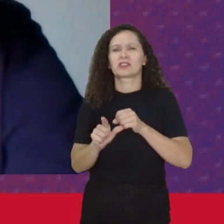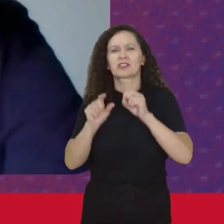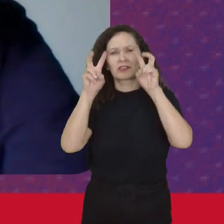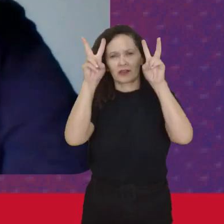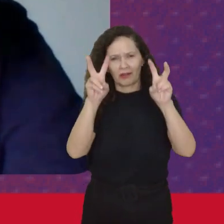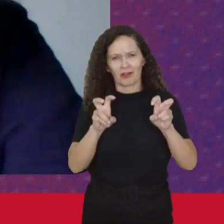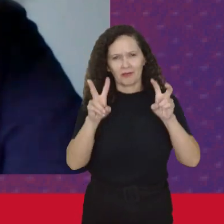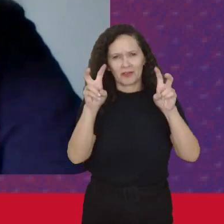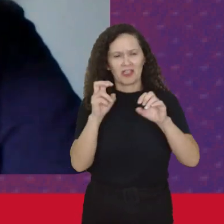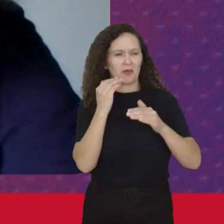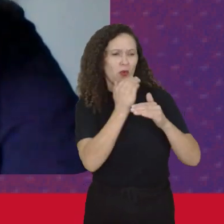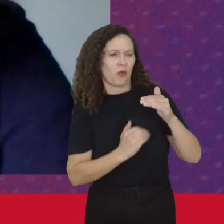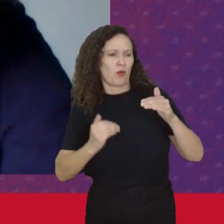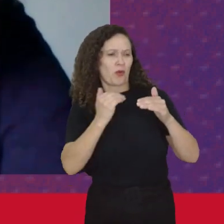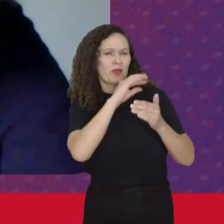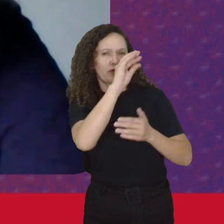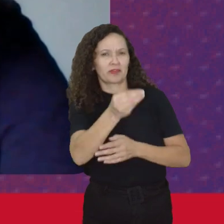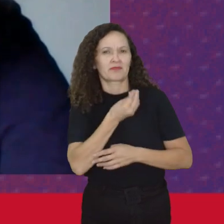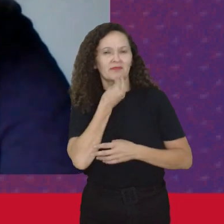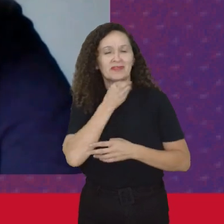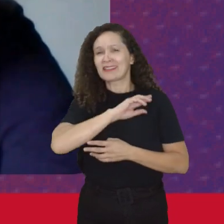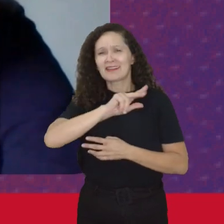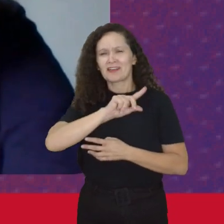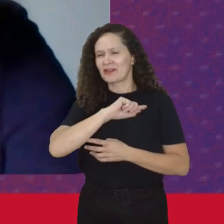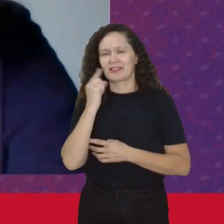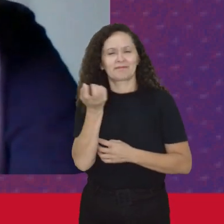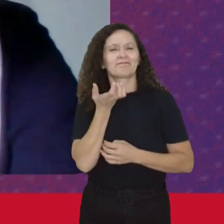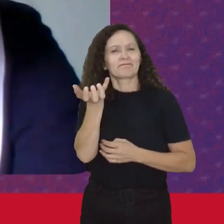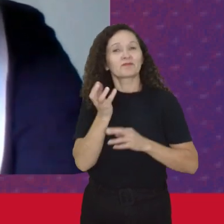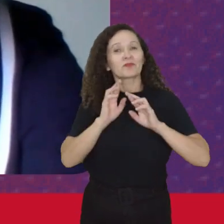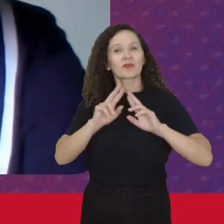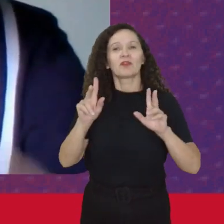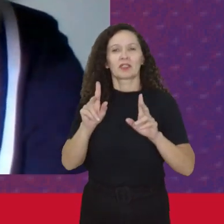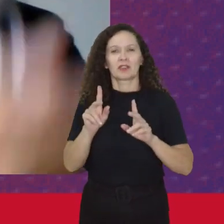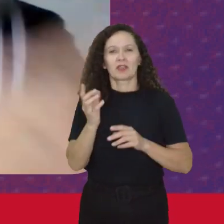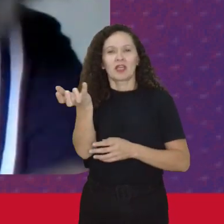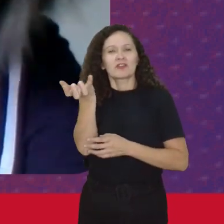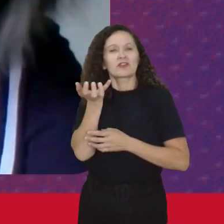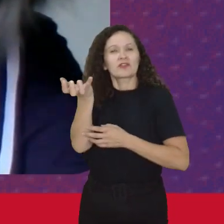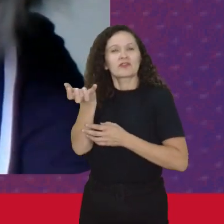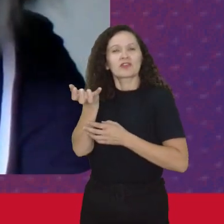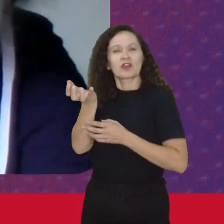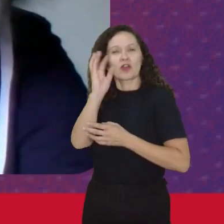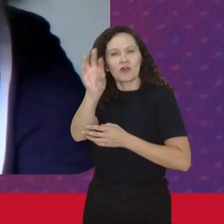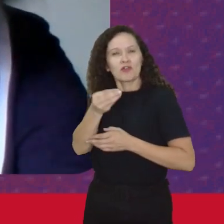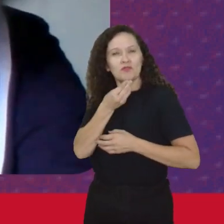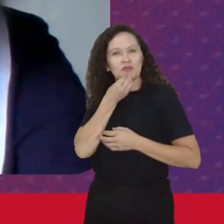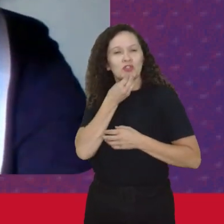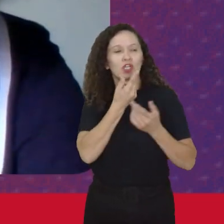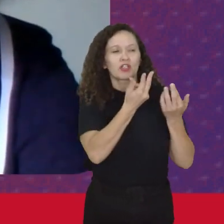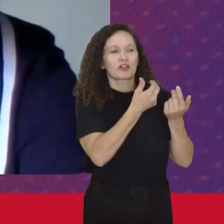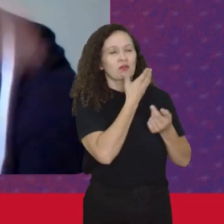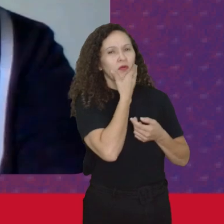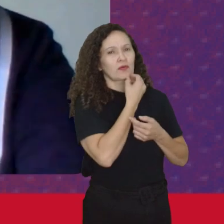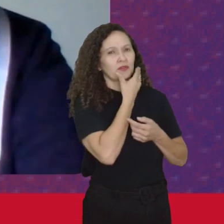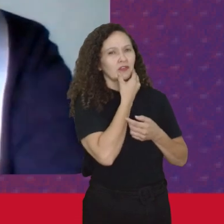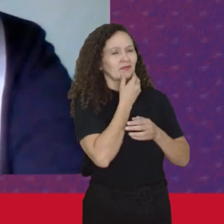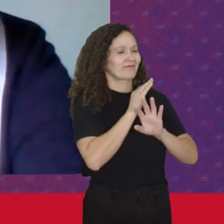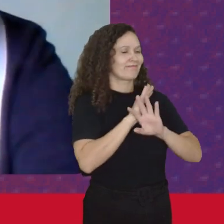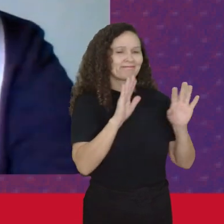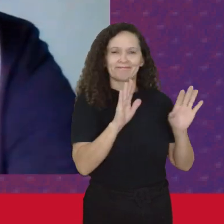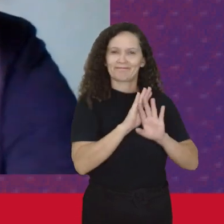é Uma igualdade De oportunidades Não é isso Que nós estamos querendo Não estamos querendo Ter oportunidade De ser igual aos homens Temos